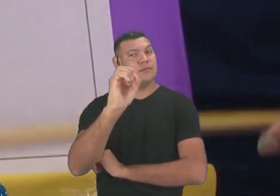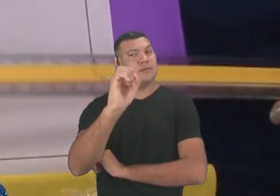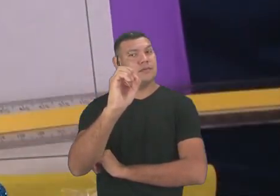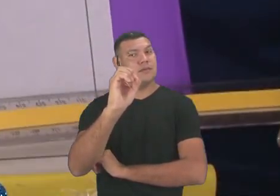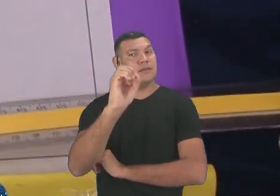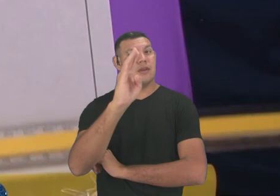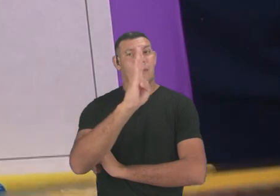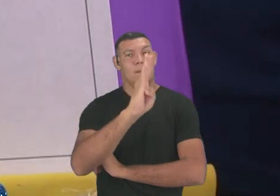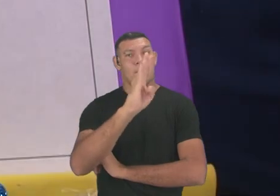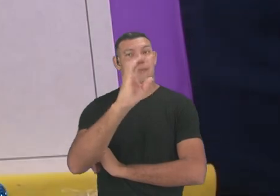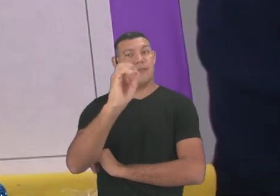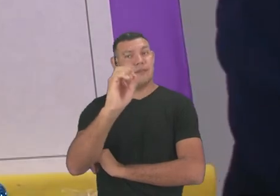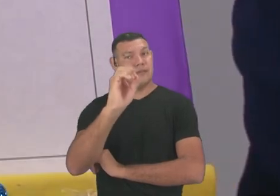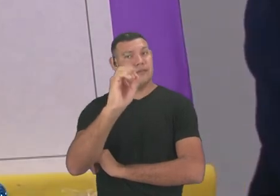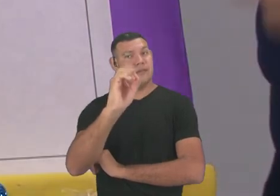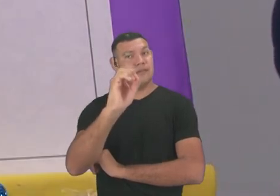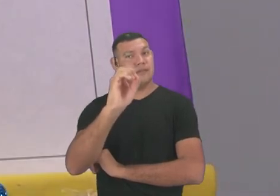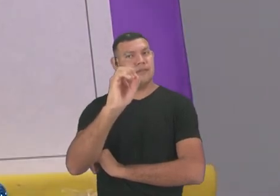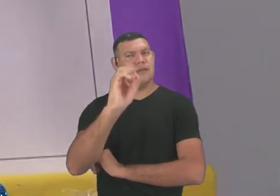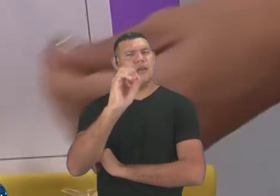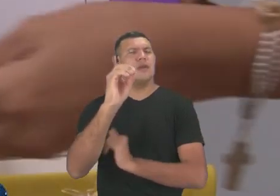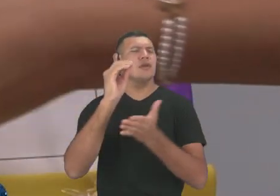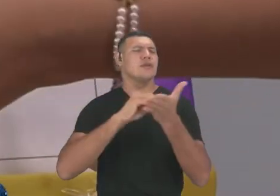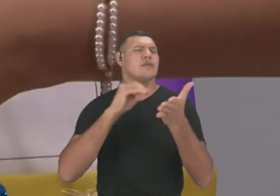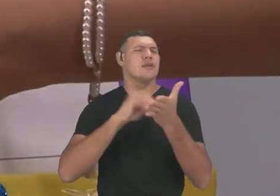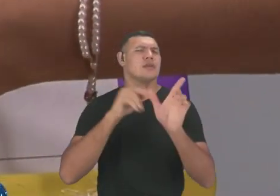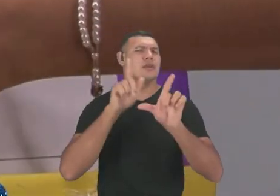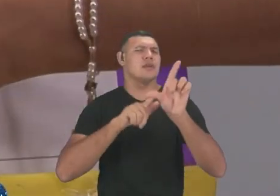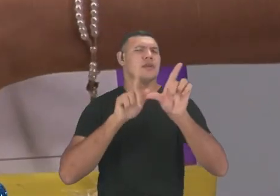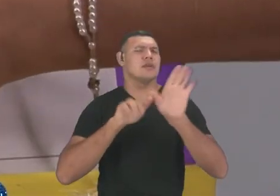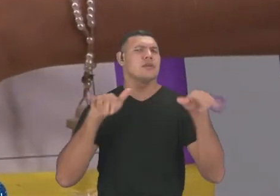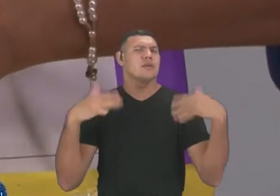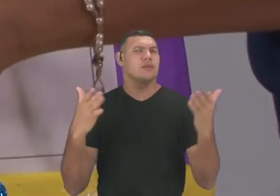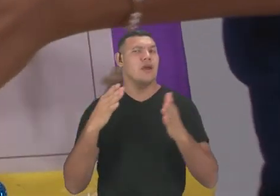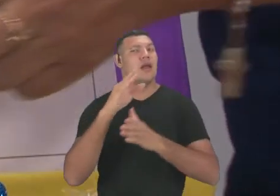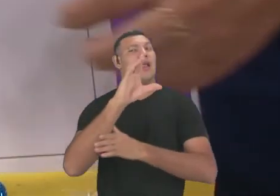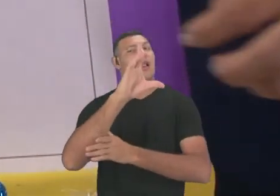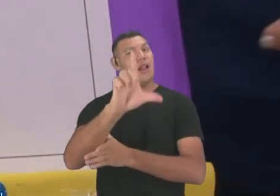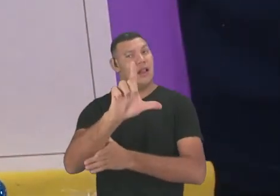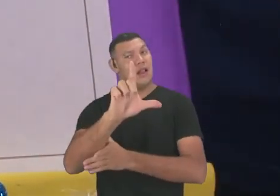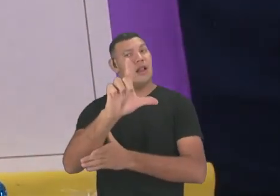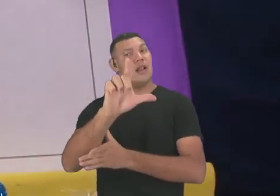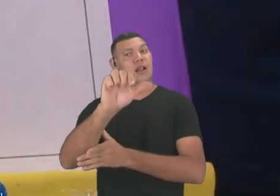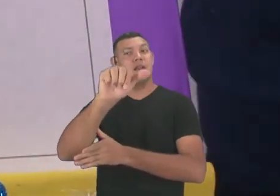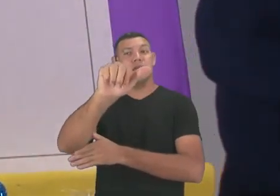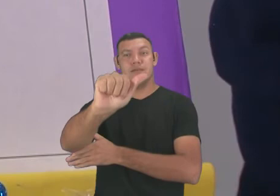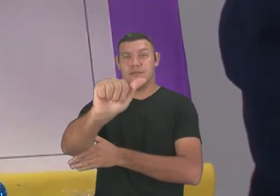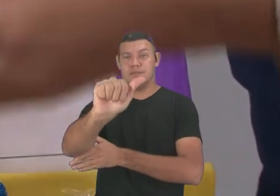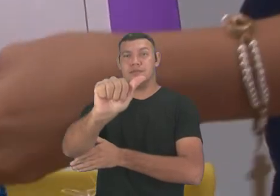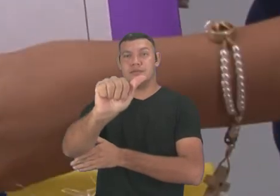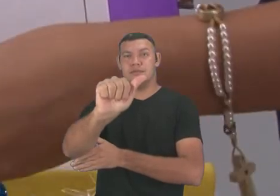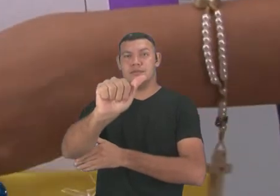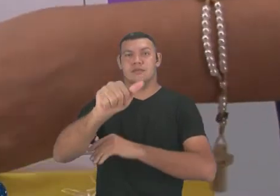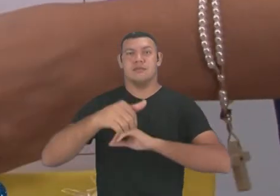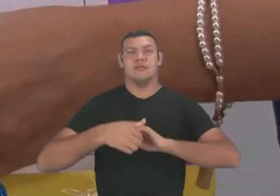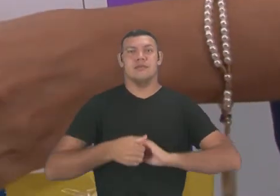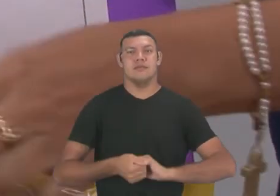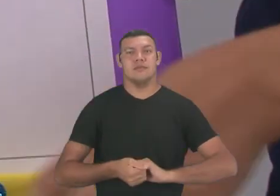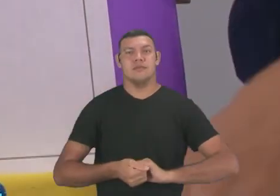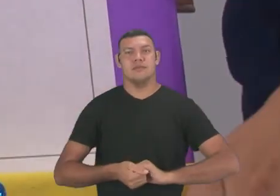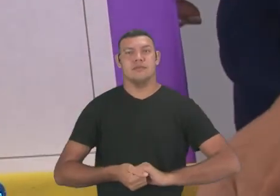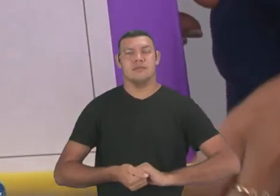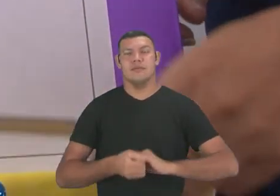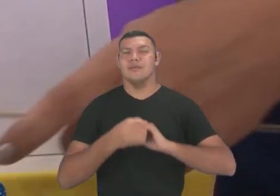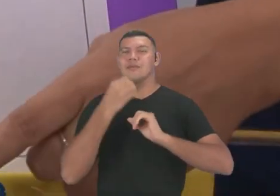bola. Precisamos de quais letras? Letra L e a letra A.